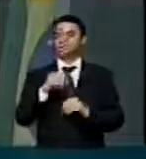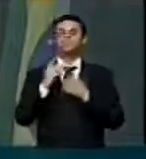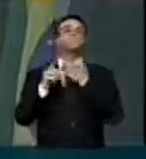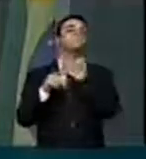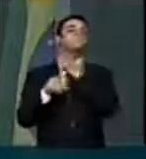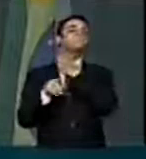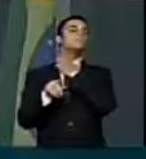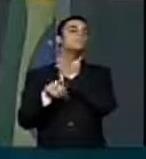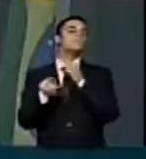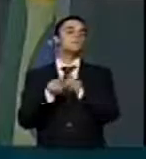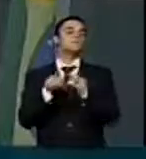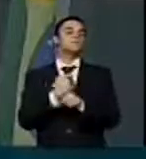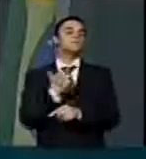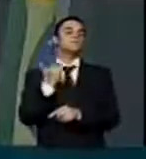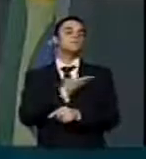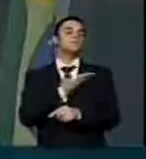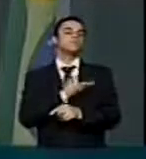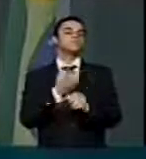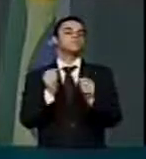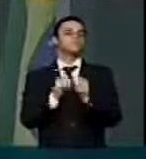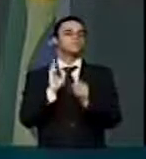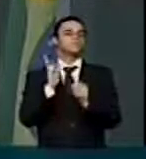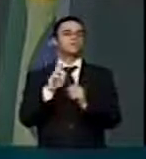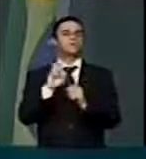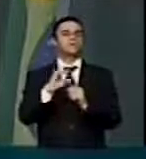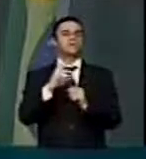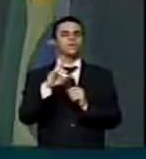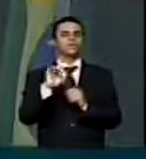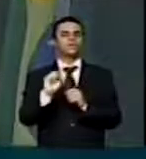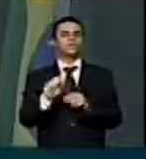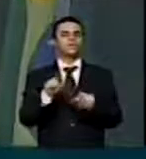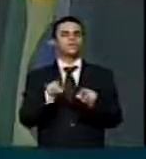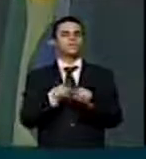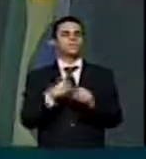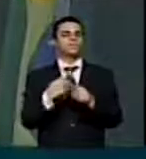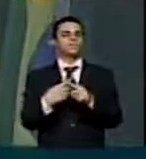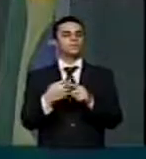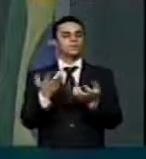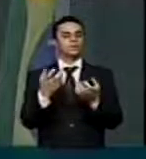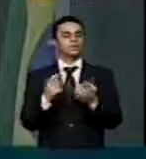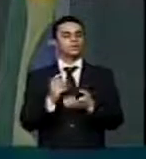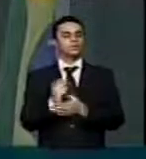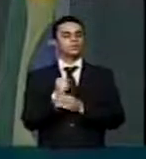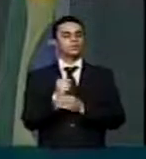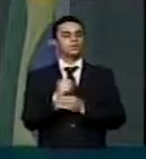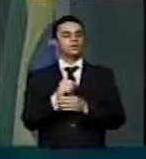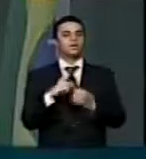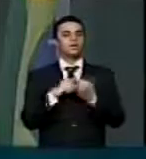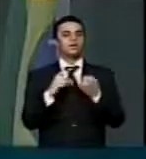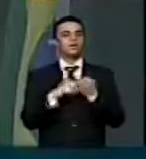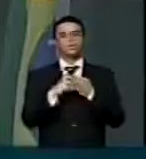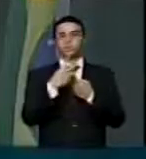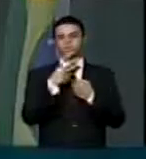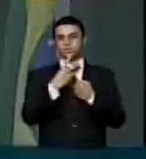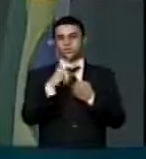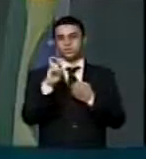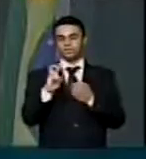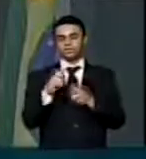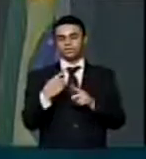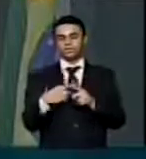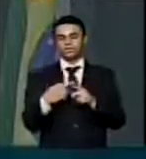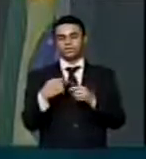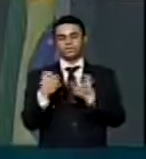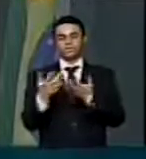também o recurso, procurando garantir o artigo 35, que possibilita as 30 horas semanais para a